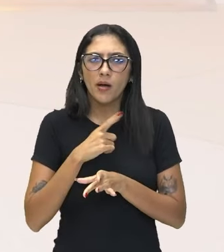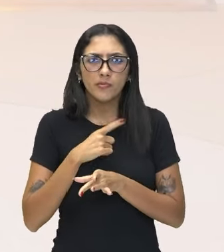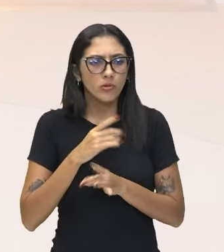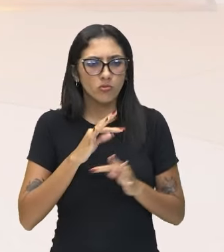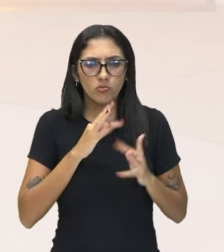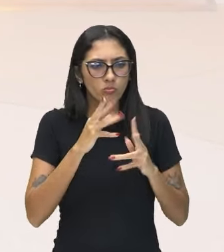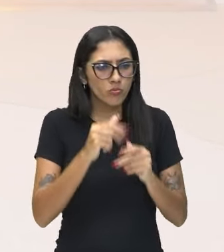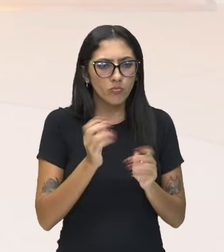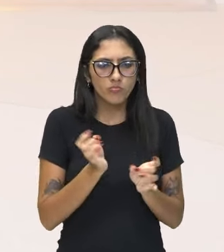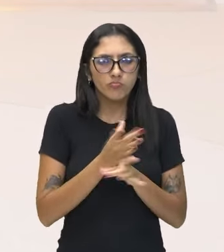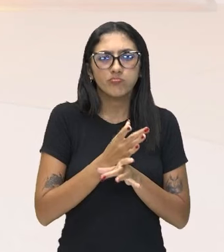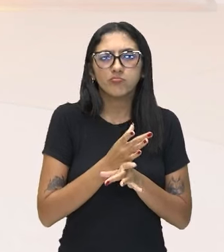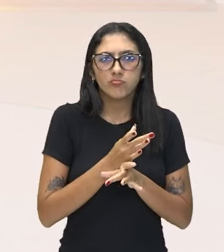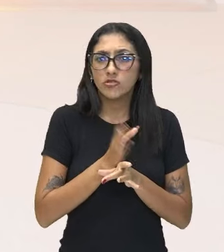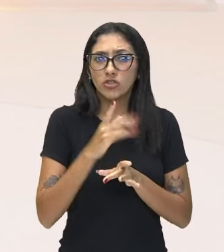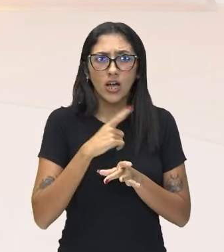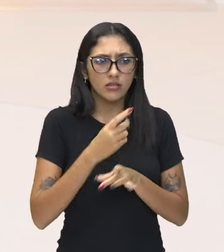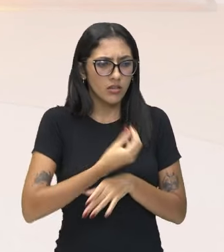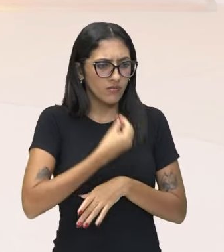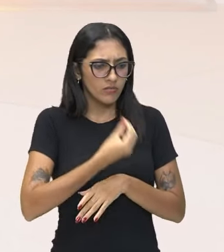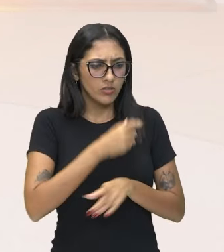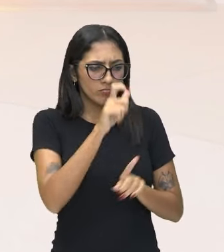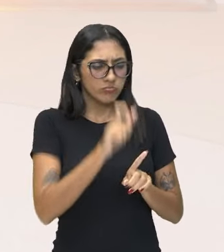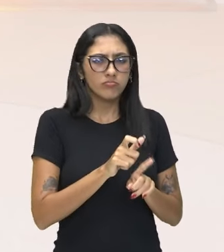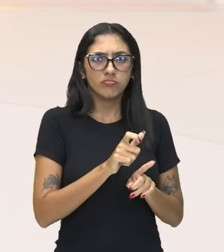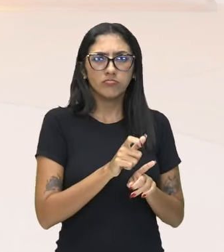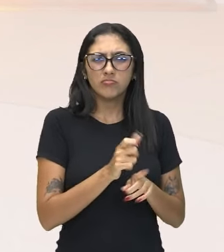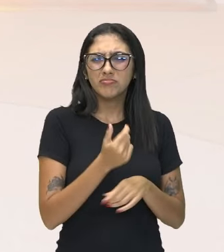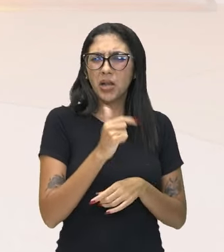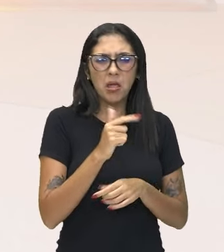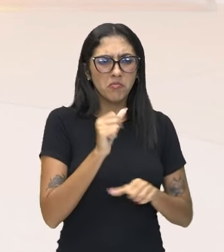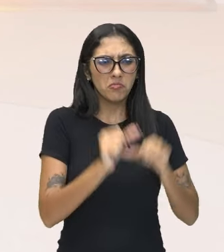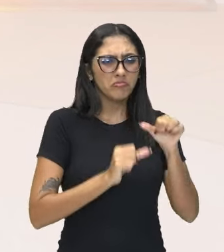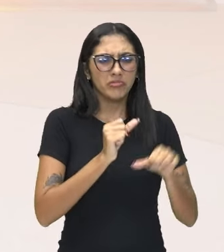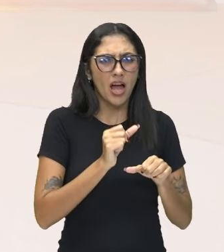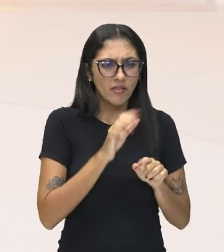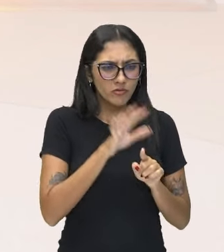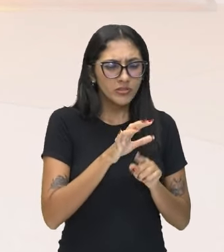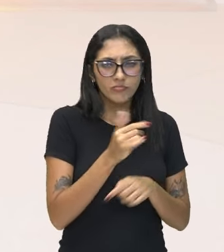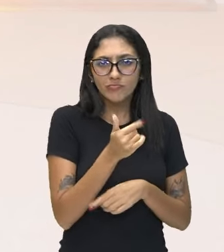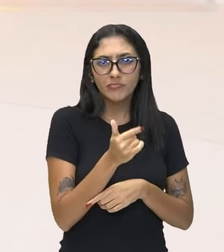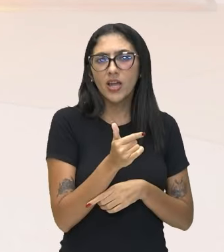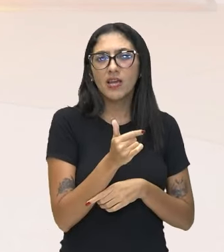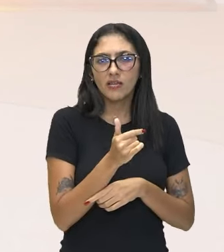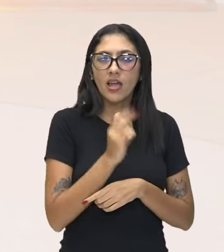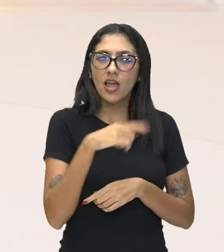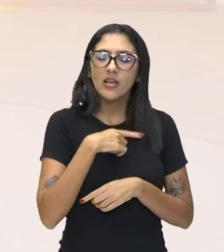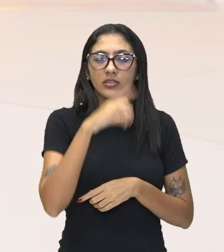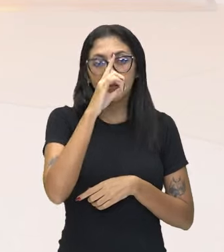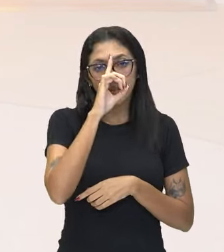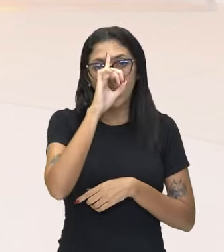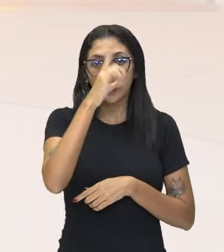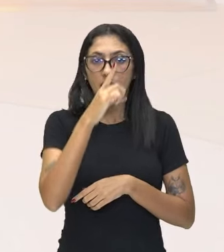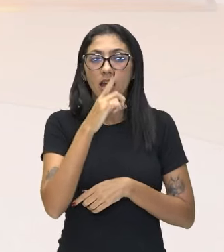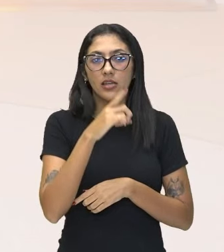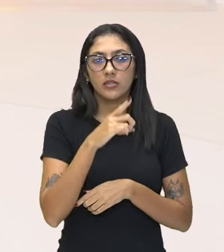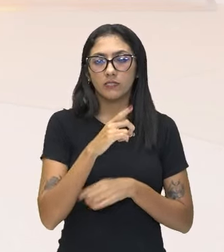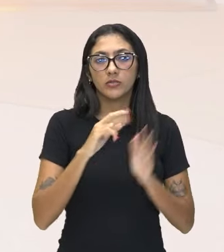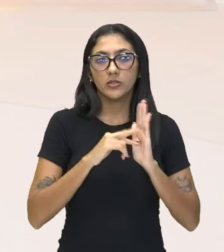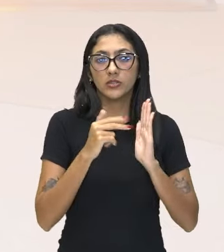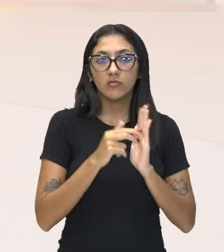acabadas, já está aí. Não adianta mexer muito, né? Não tem o que mudar muito. Essa é a ideia do ser em si.